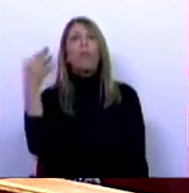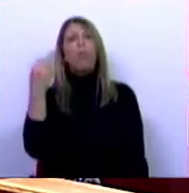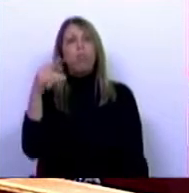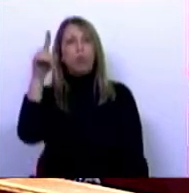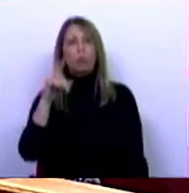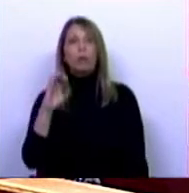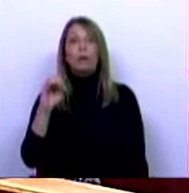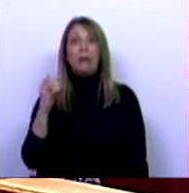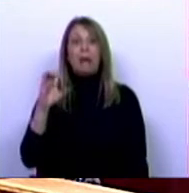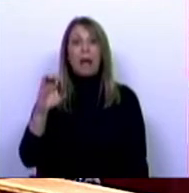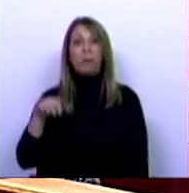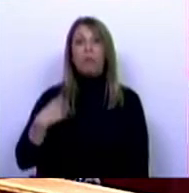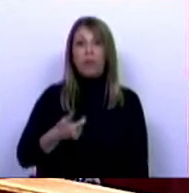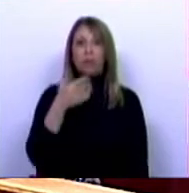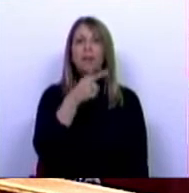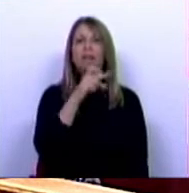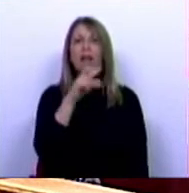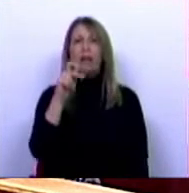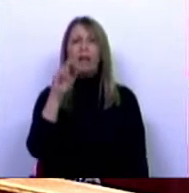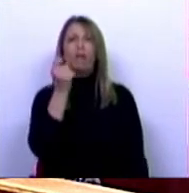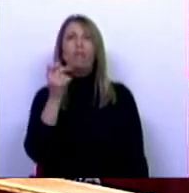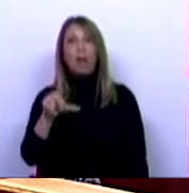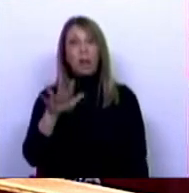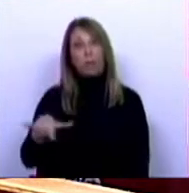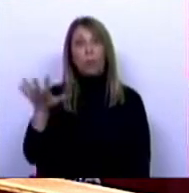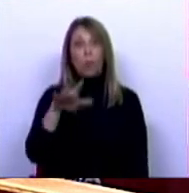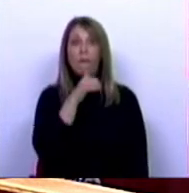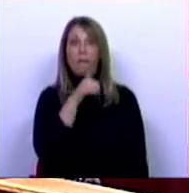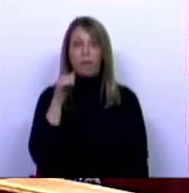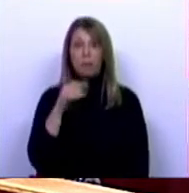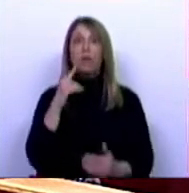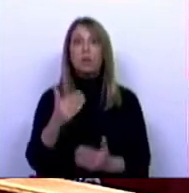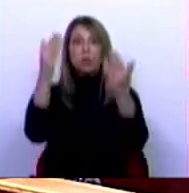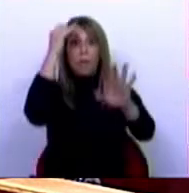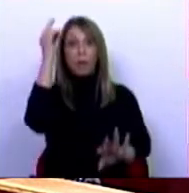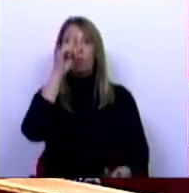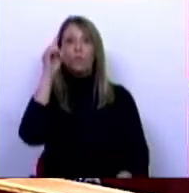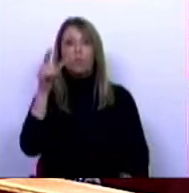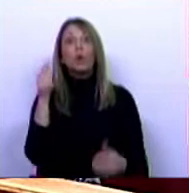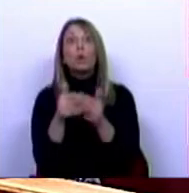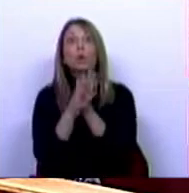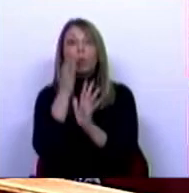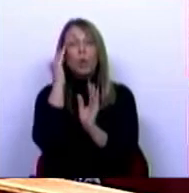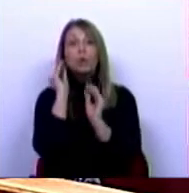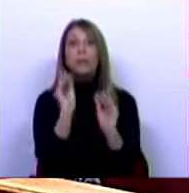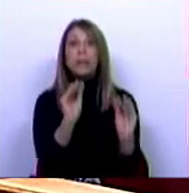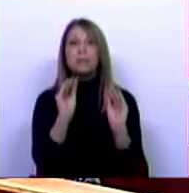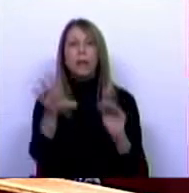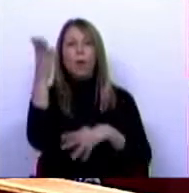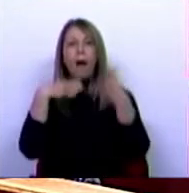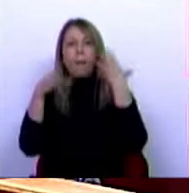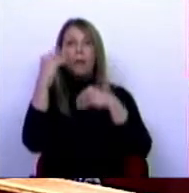em Cabo Verde, edificados no lugar das vítimas. Saudar os professores e todos os que ensinam a aprender a democracia pelo